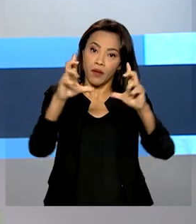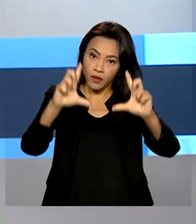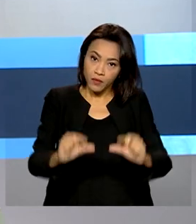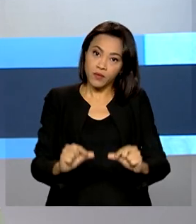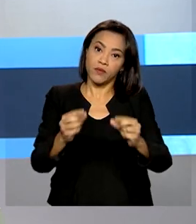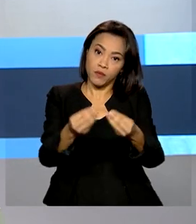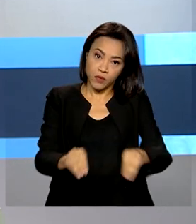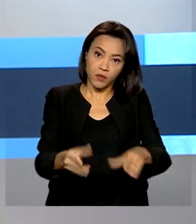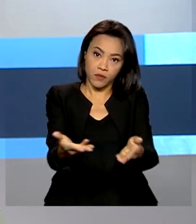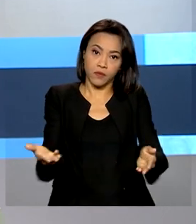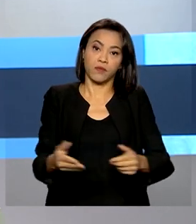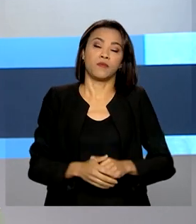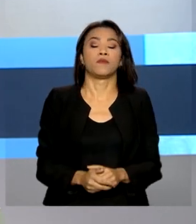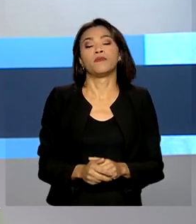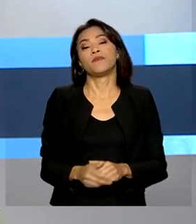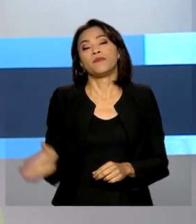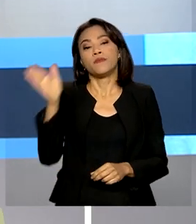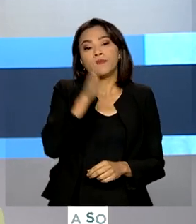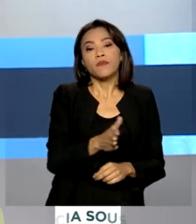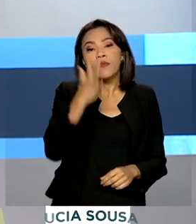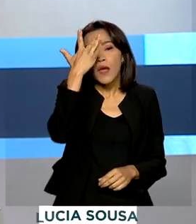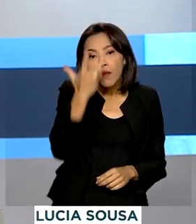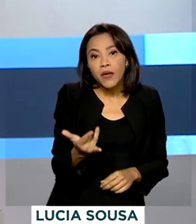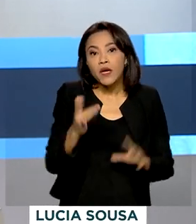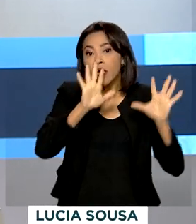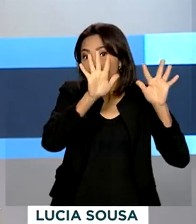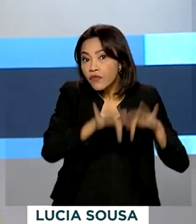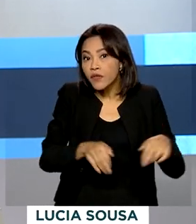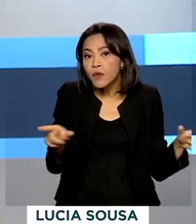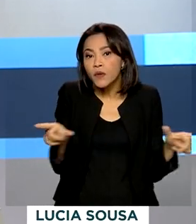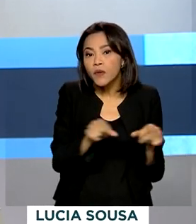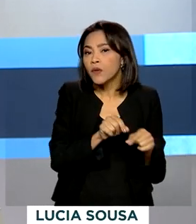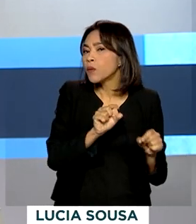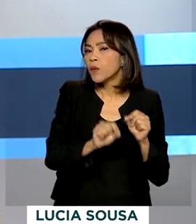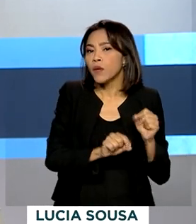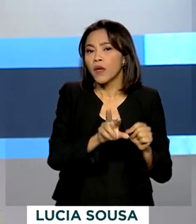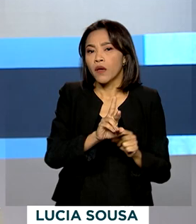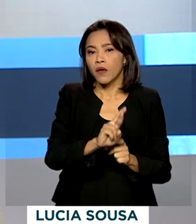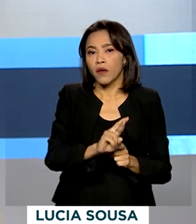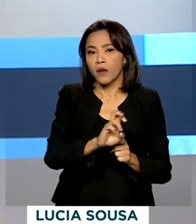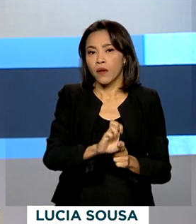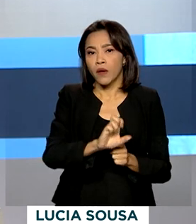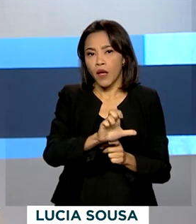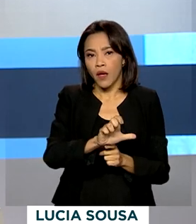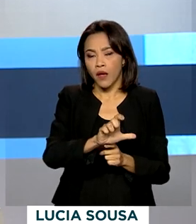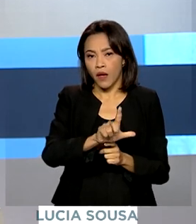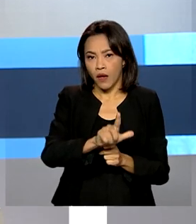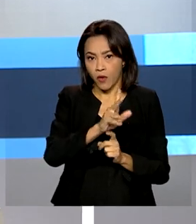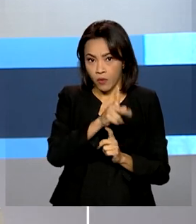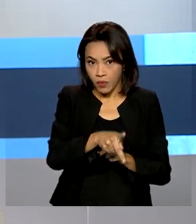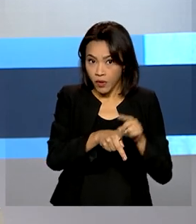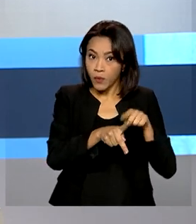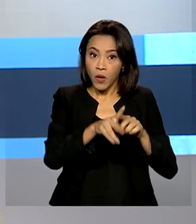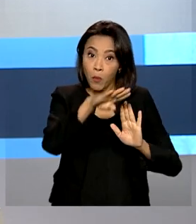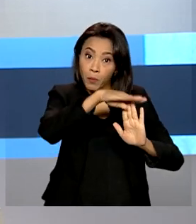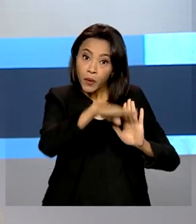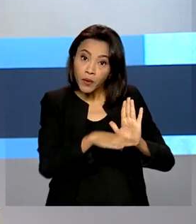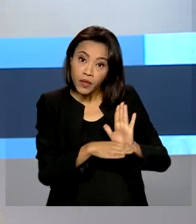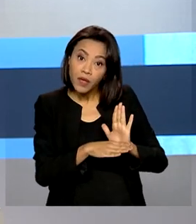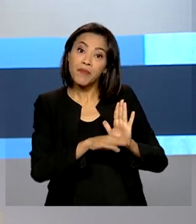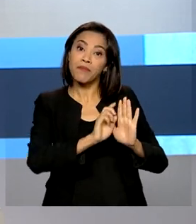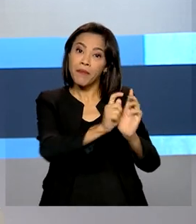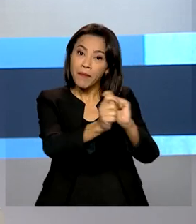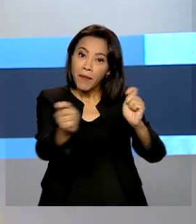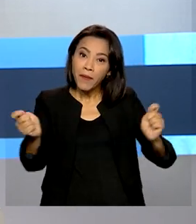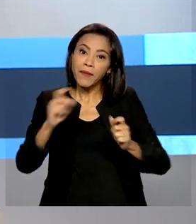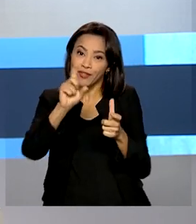E acaba amanhã o prazo de adesão ao HELP, o programa de rescalonamento do pagamento de débitos do Simples Nacional.